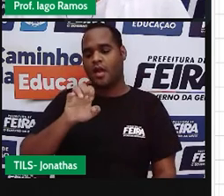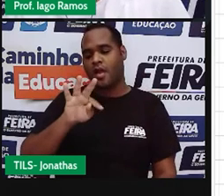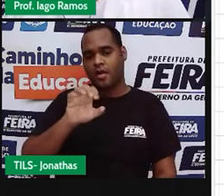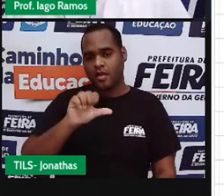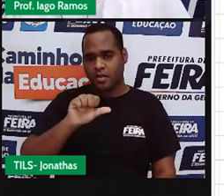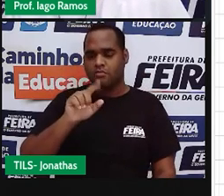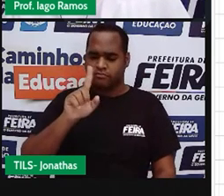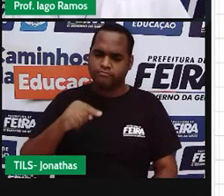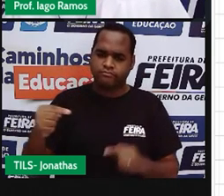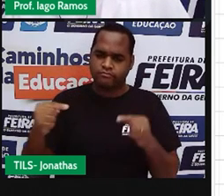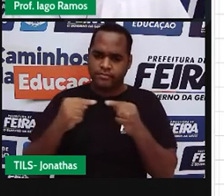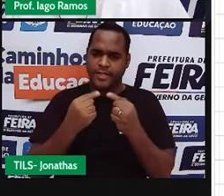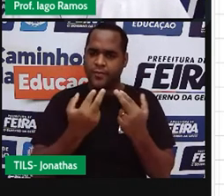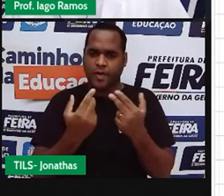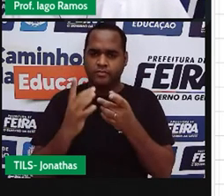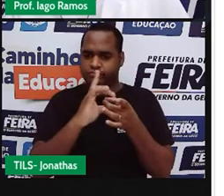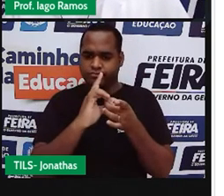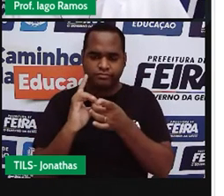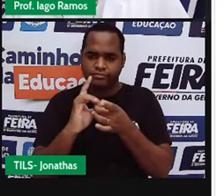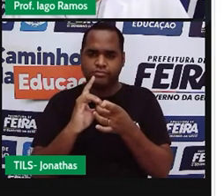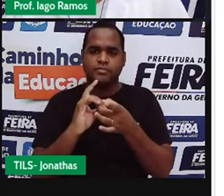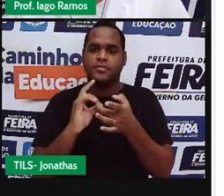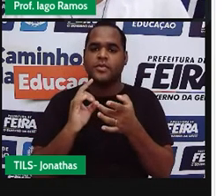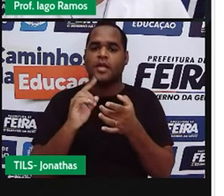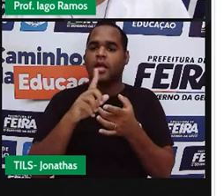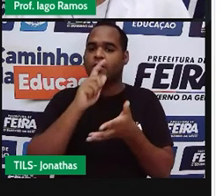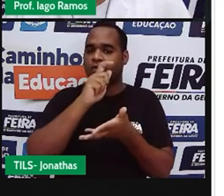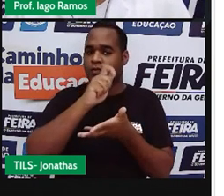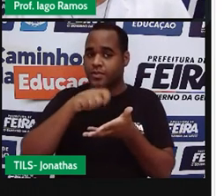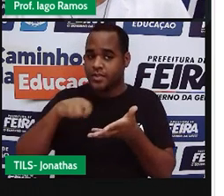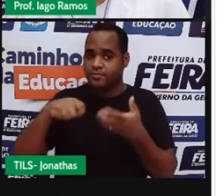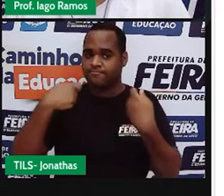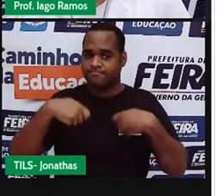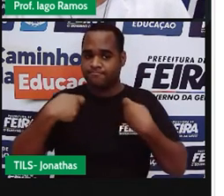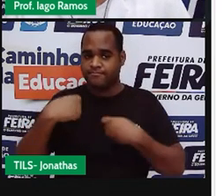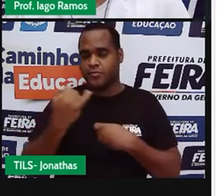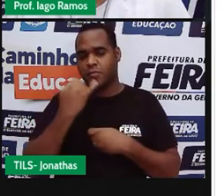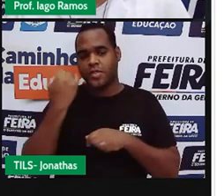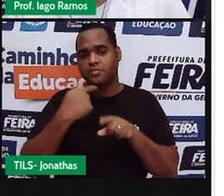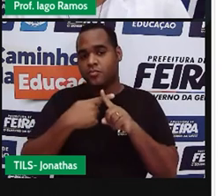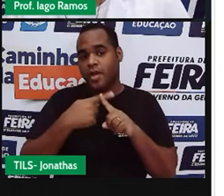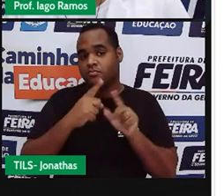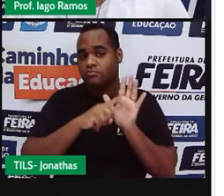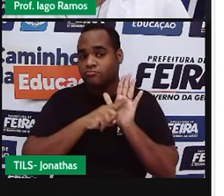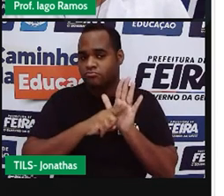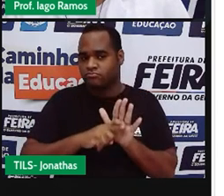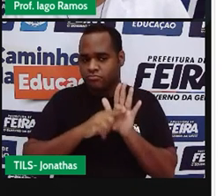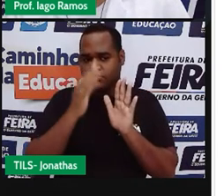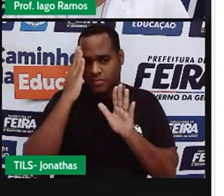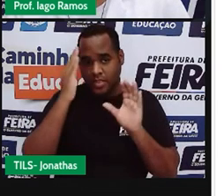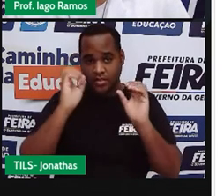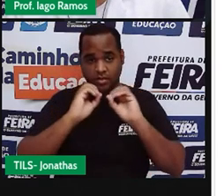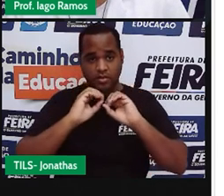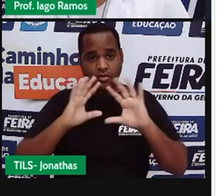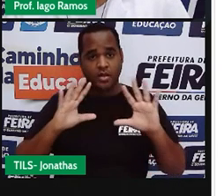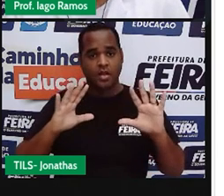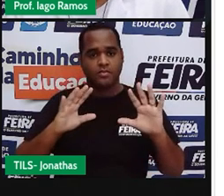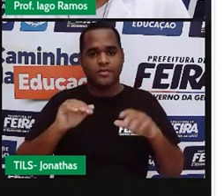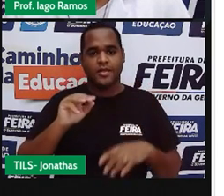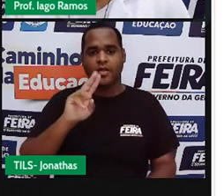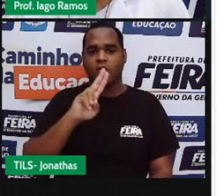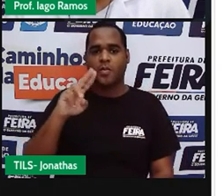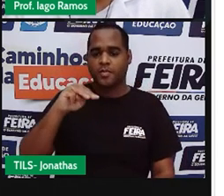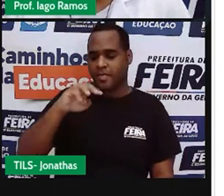Tá bom? Então, vamos deixar isso escrito bonitinho, ó, aqui embaixo,